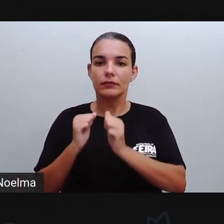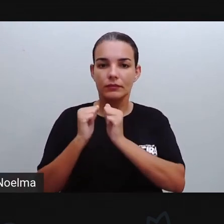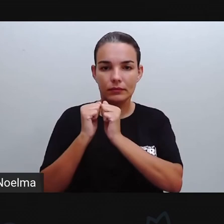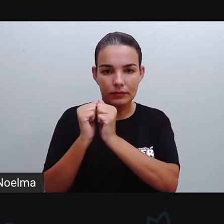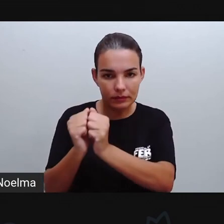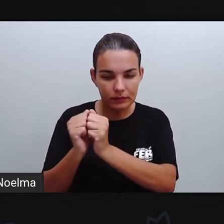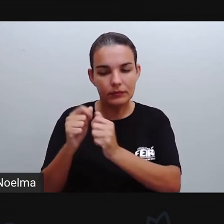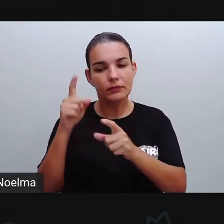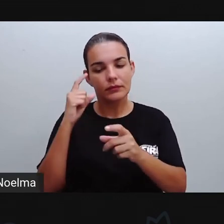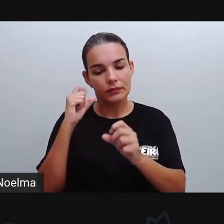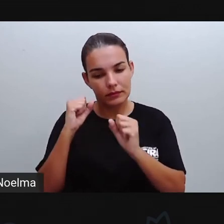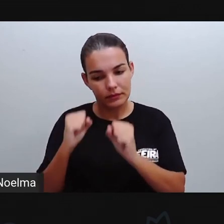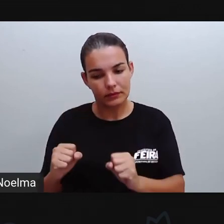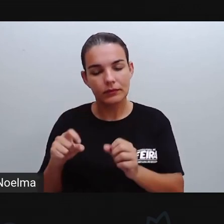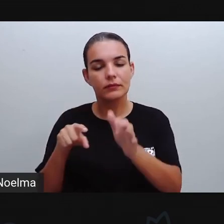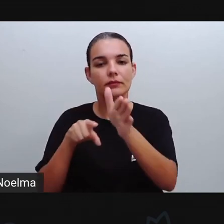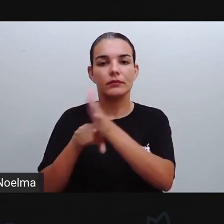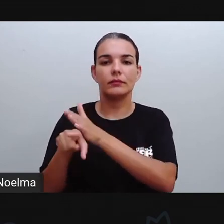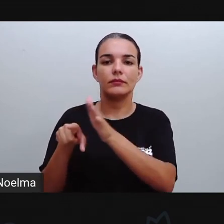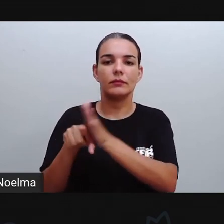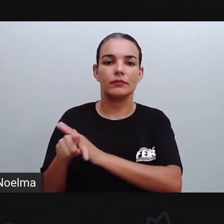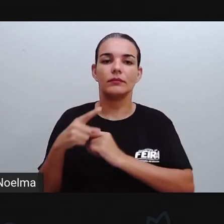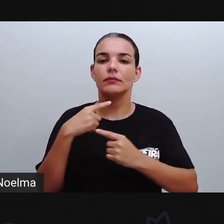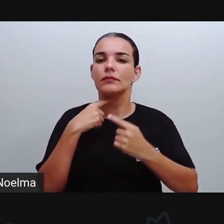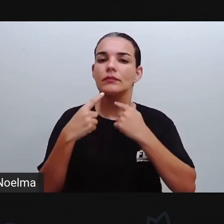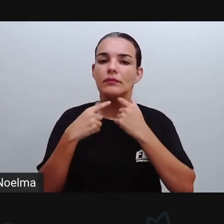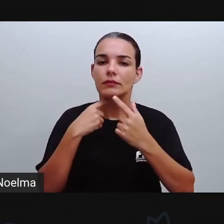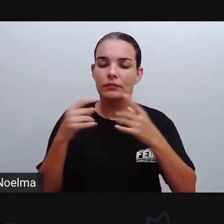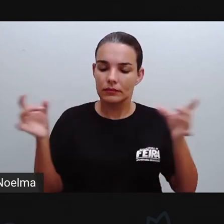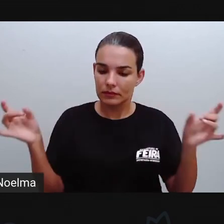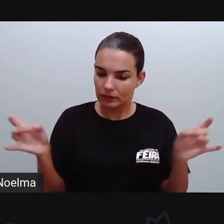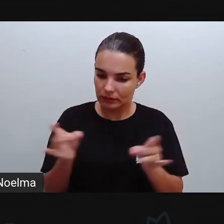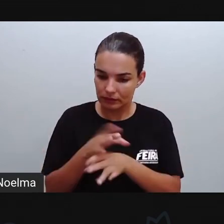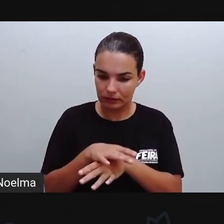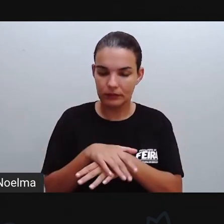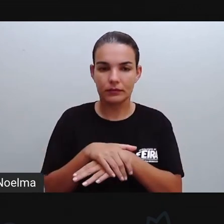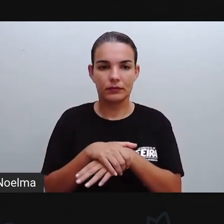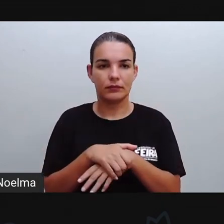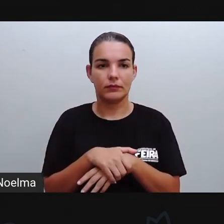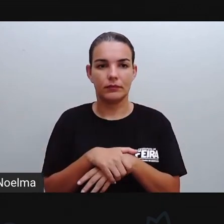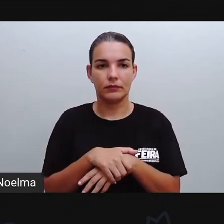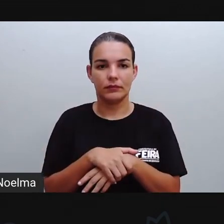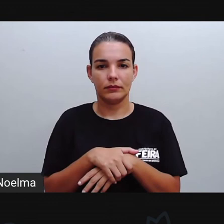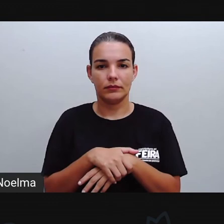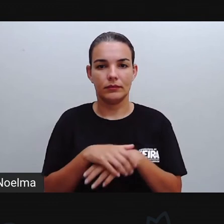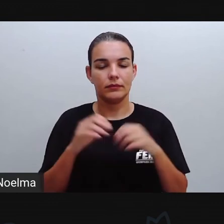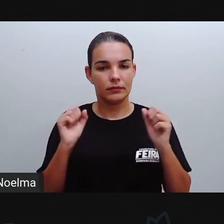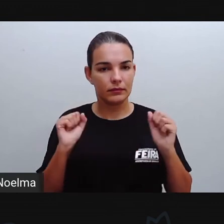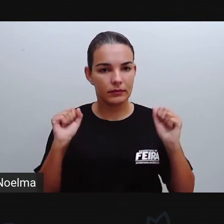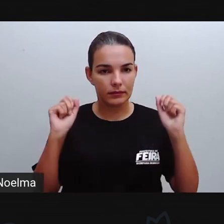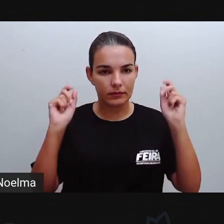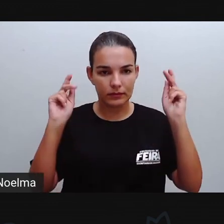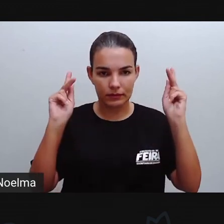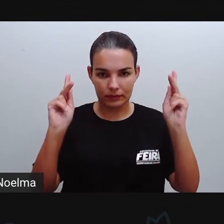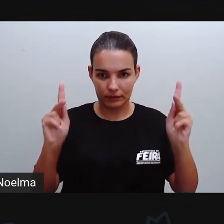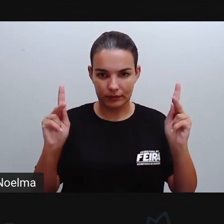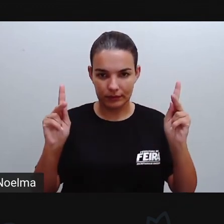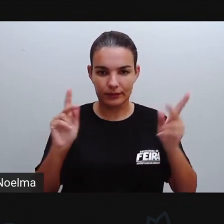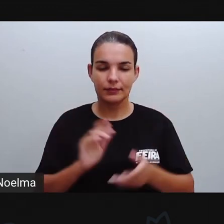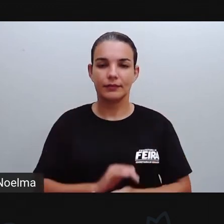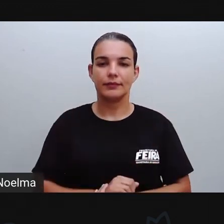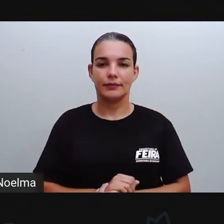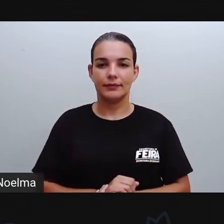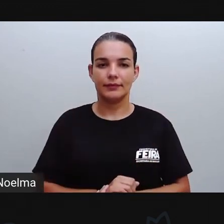com o seu professor, com a sua professora, vocês tirarem essas dúvidas com ele ou ela.